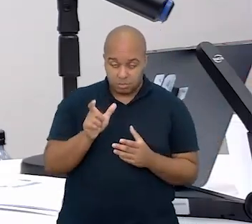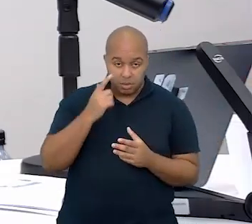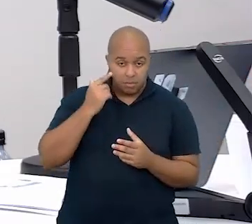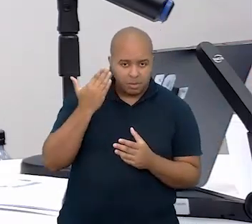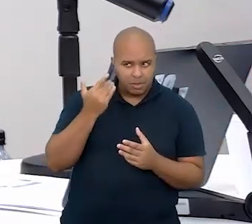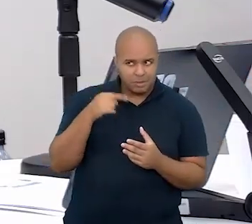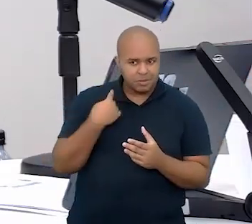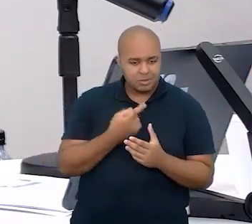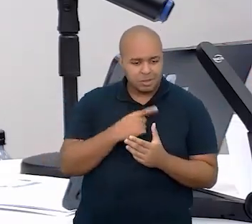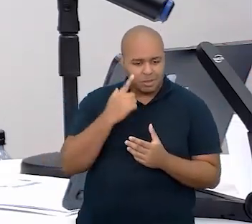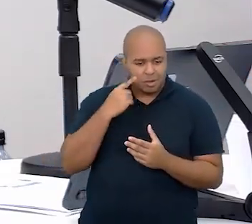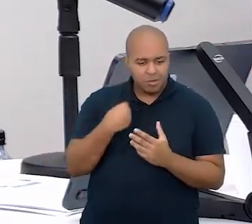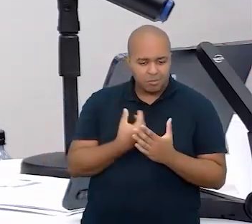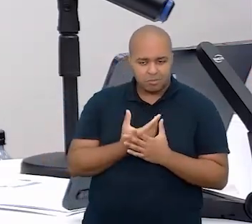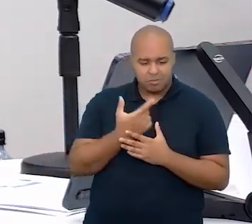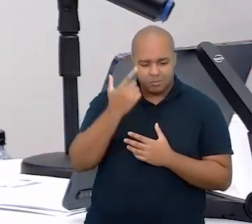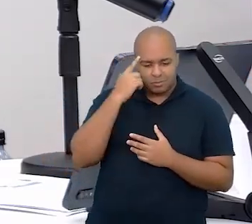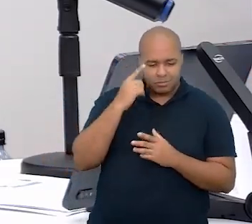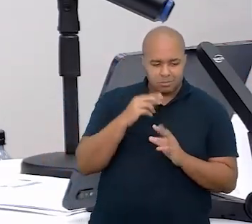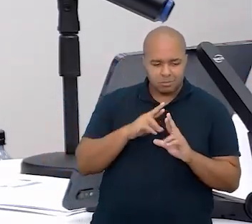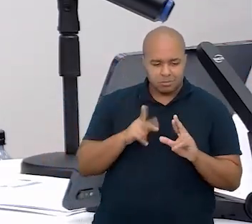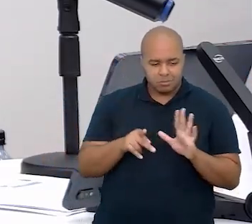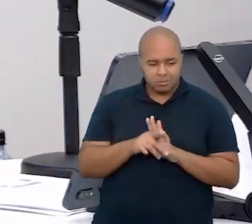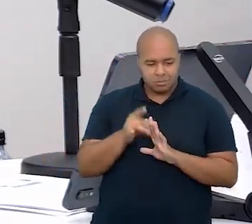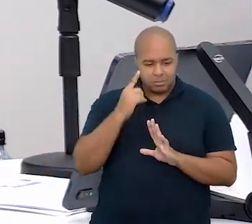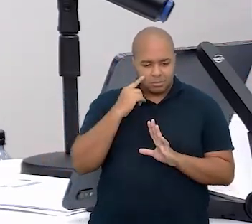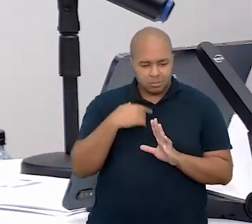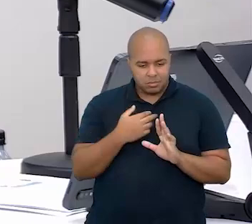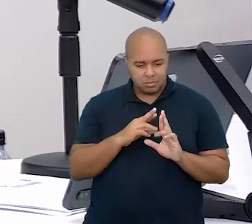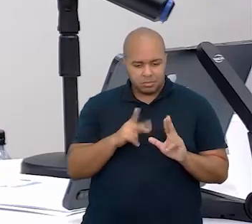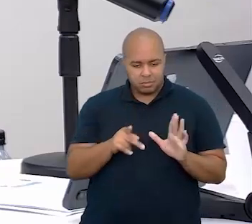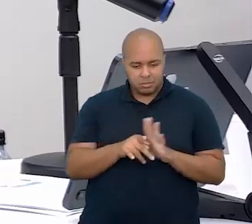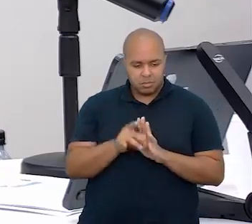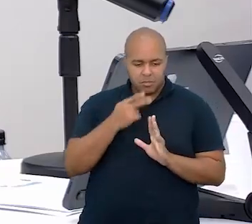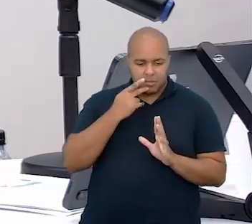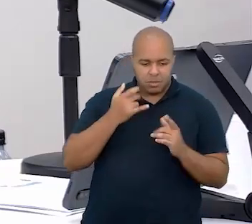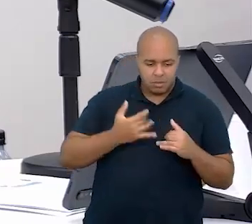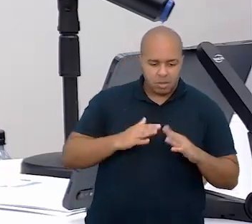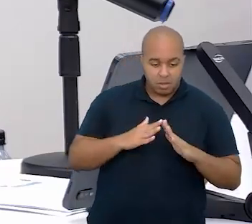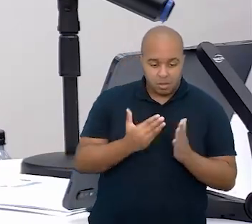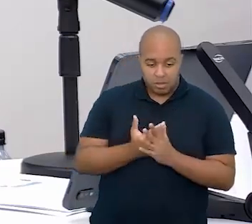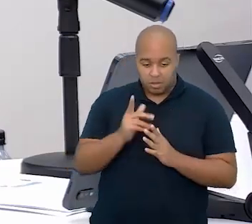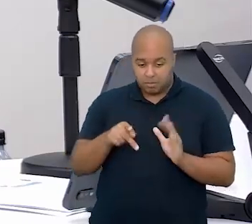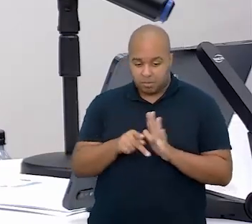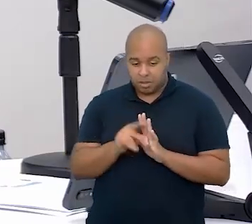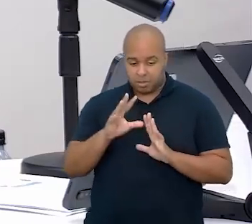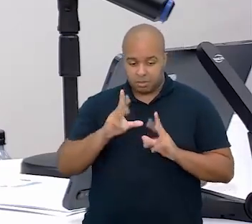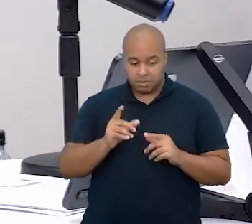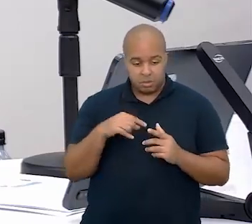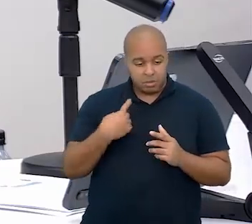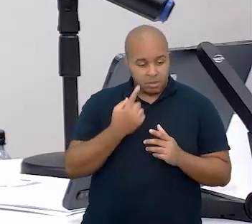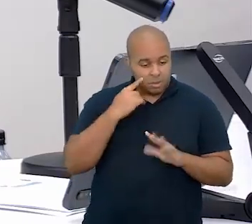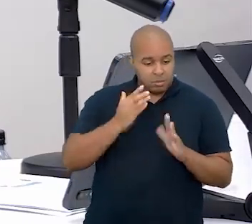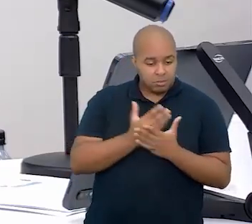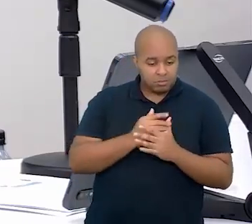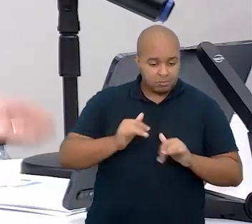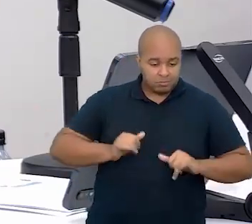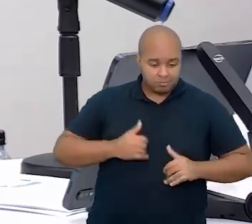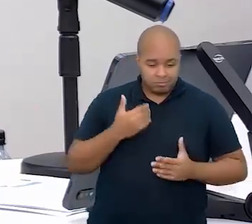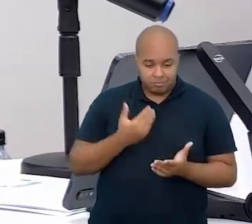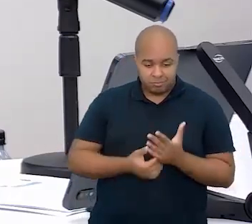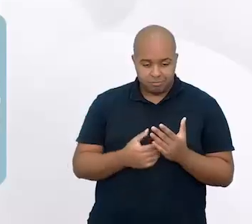época, gente tinha a pirâmide ao contrário. A pirâmide ao contrário dizia que a escola era para todos. E nós fracassávamos.